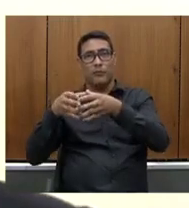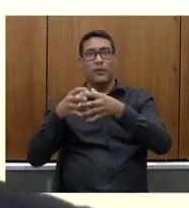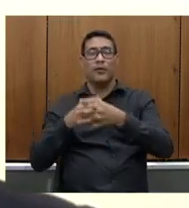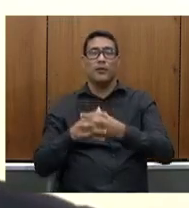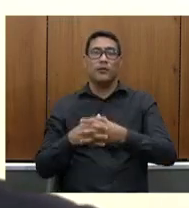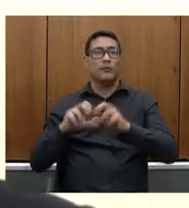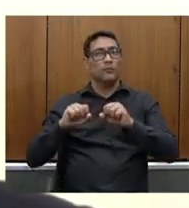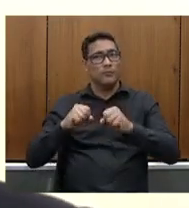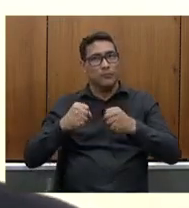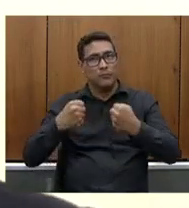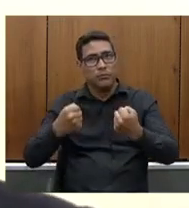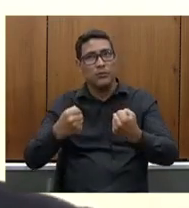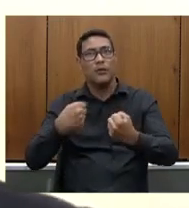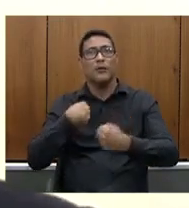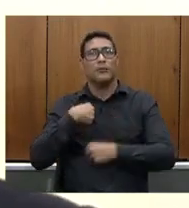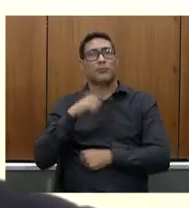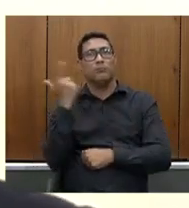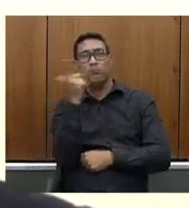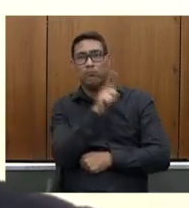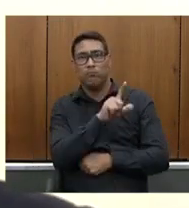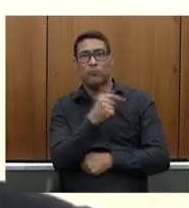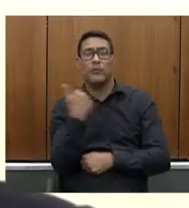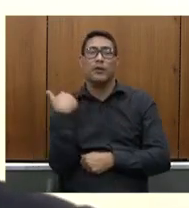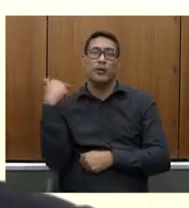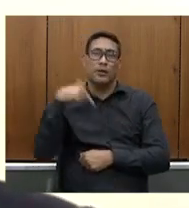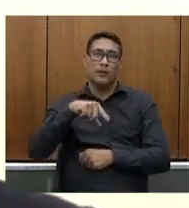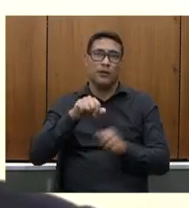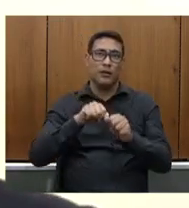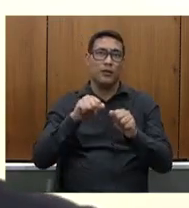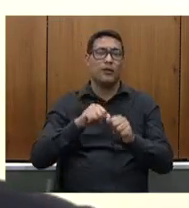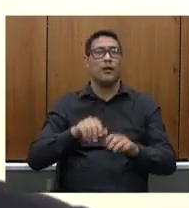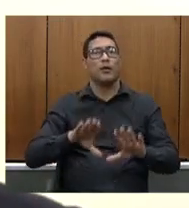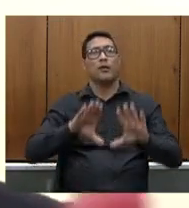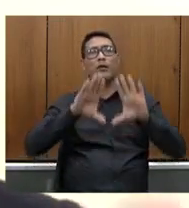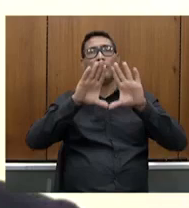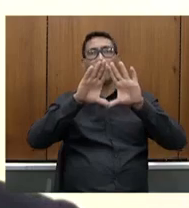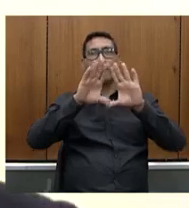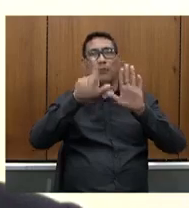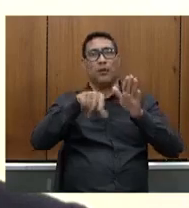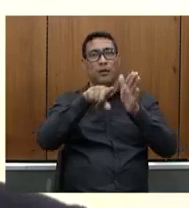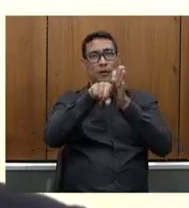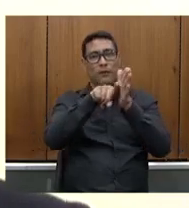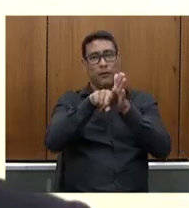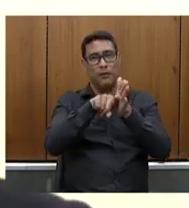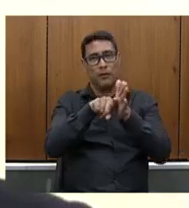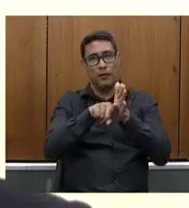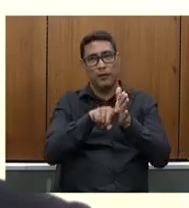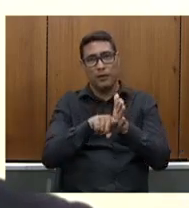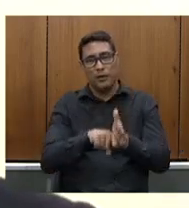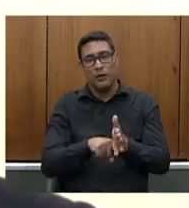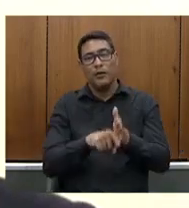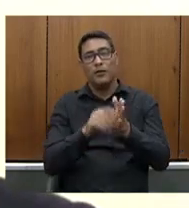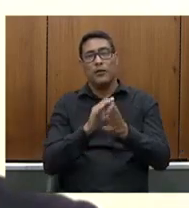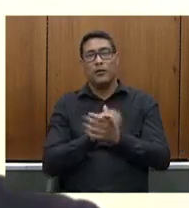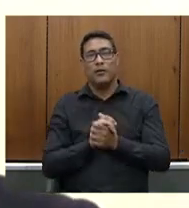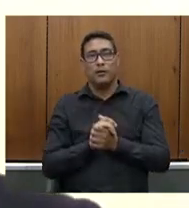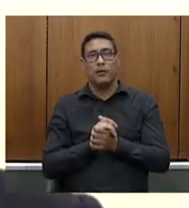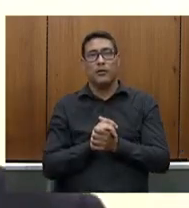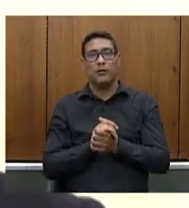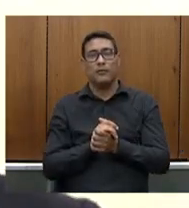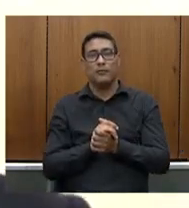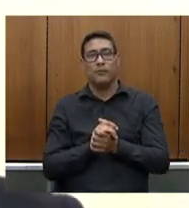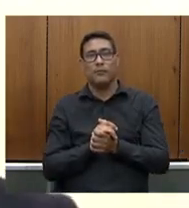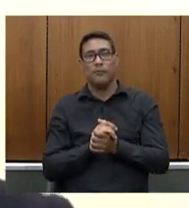esforço e empenho para que pudéssemos realizar o Assembleia fiscaliza como consta do regimento da